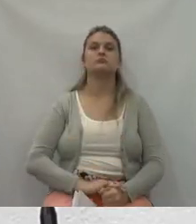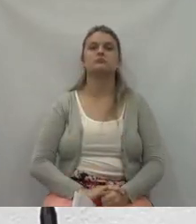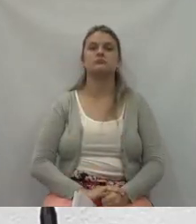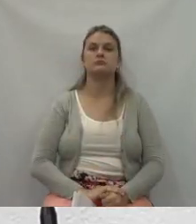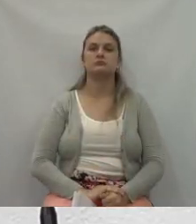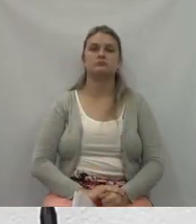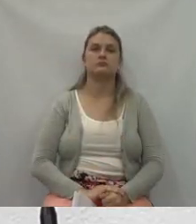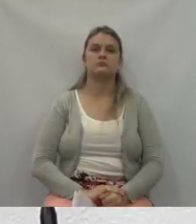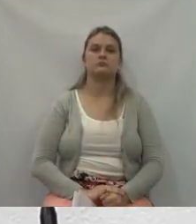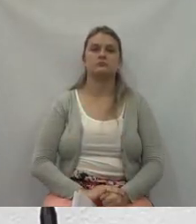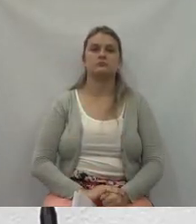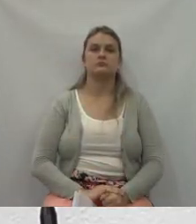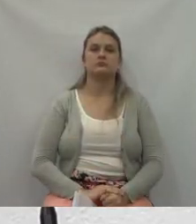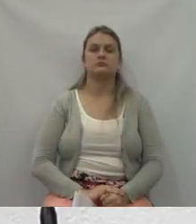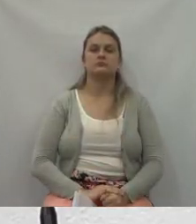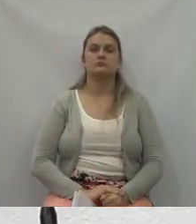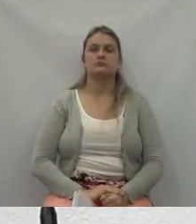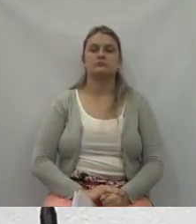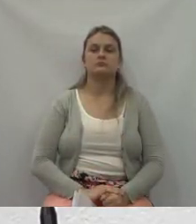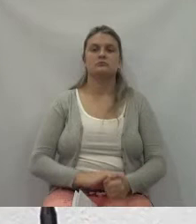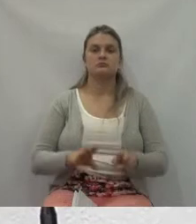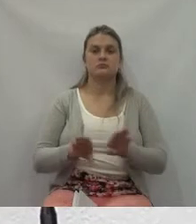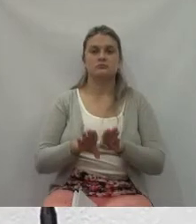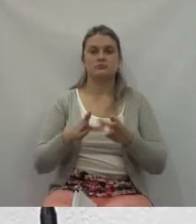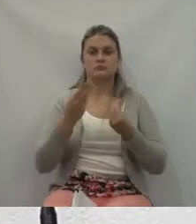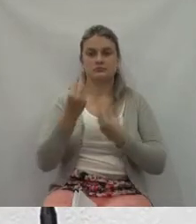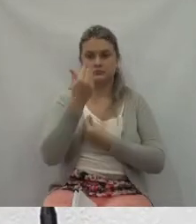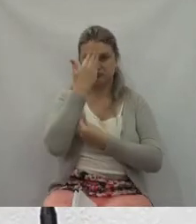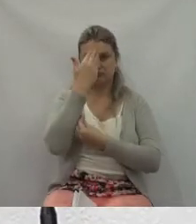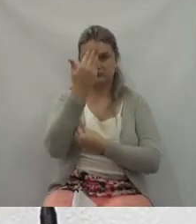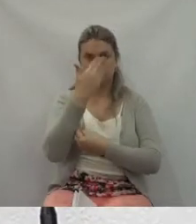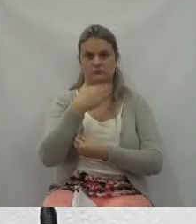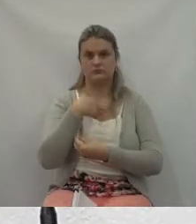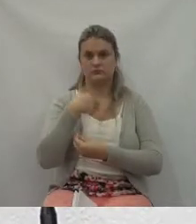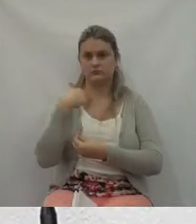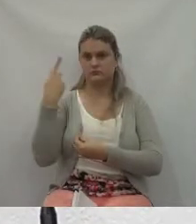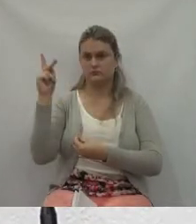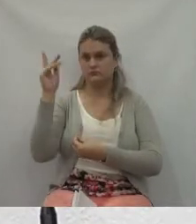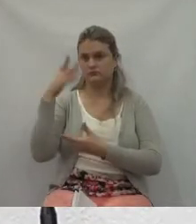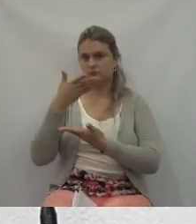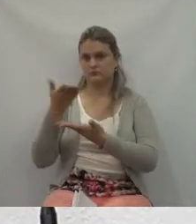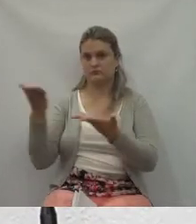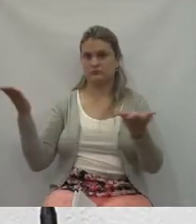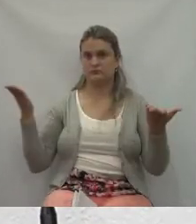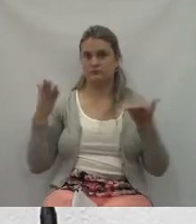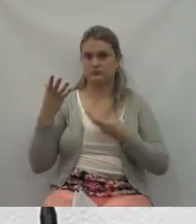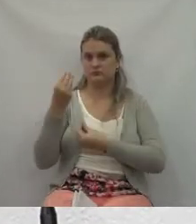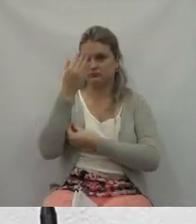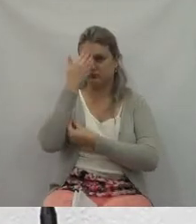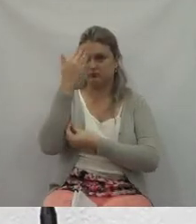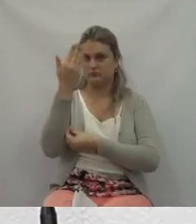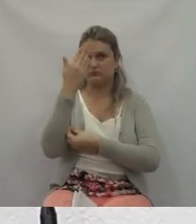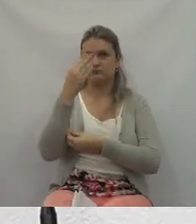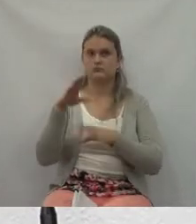Assim, agradeço mais uma vez a deferência a todos vocês, vereadores, aos senhores vereadores,